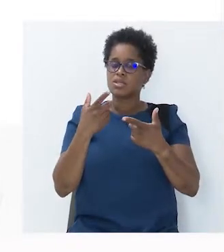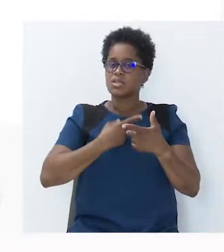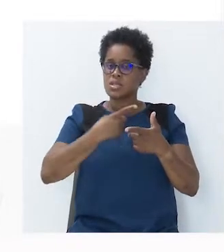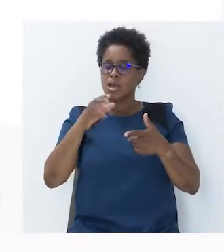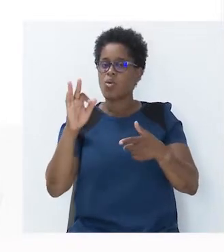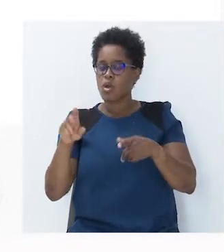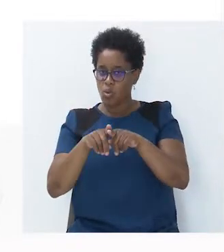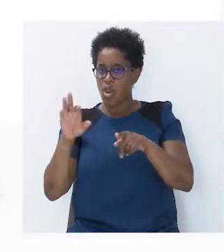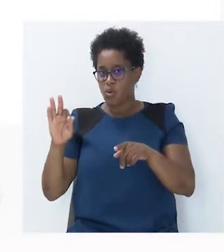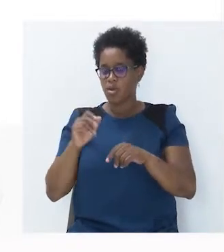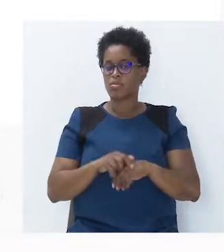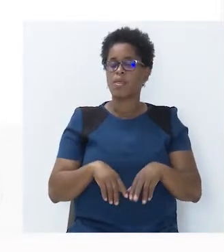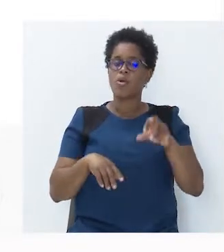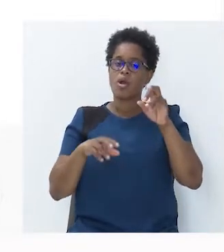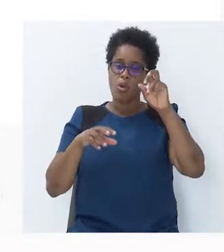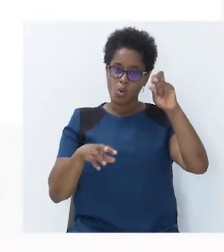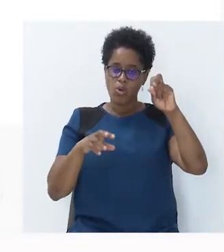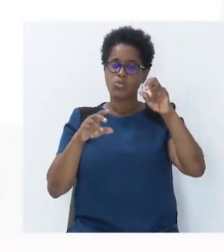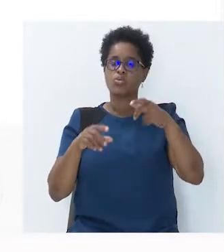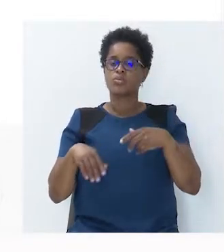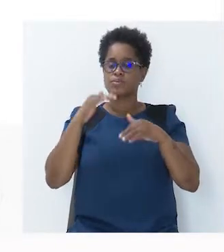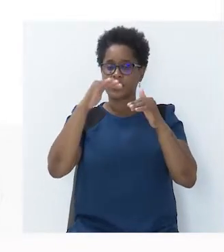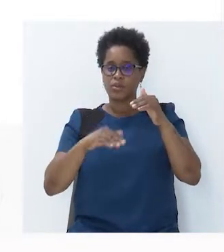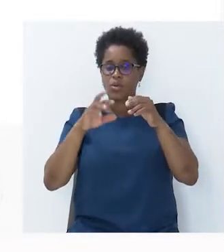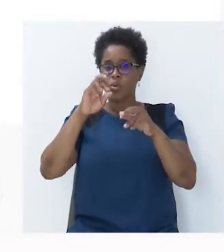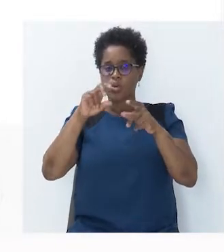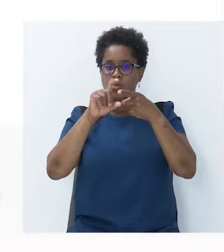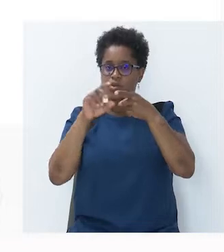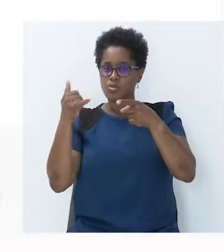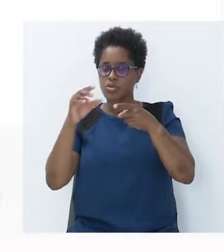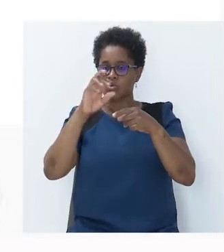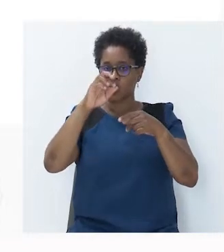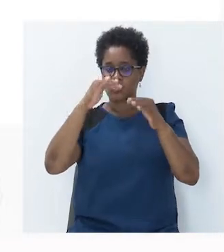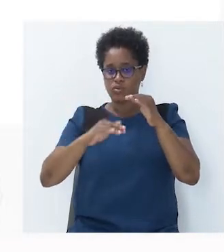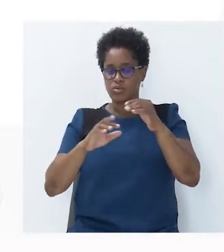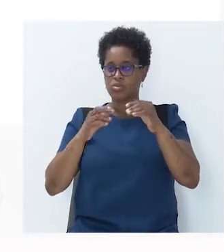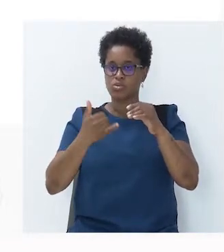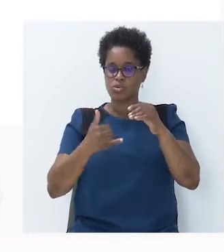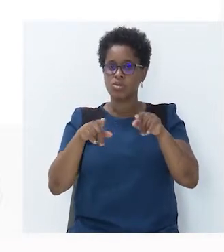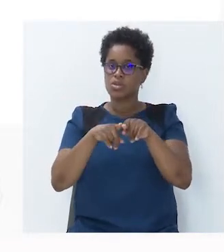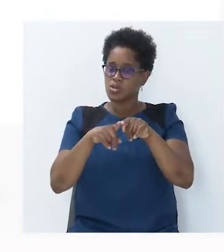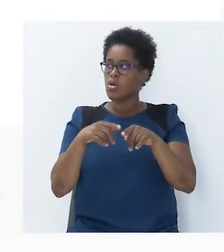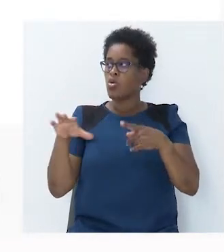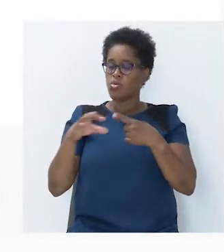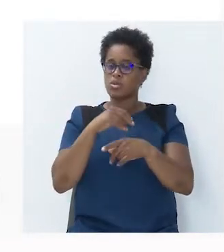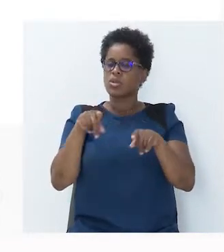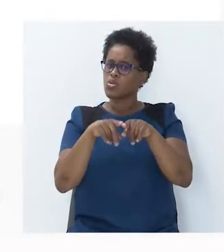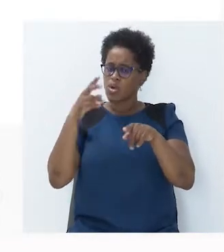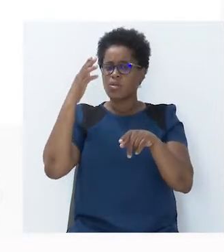8, vamos agora. 8 dividido por 2, eu irei obter o mesmo valor, que é 4.